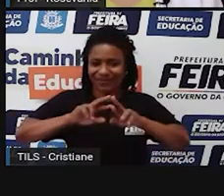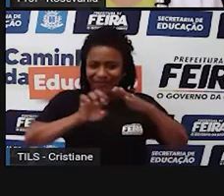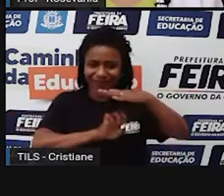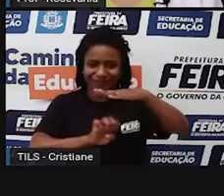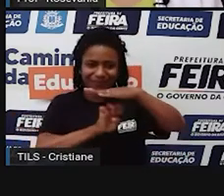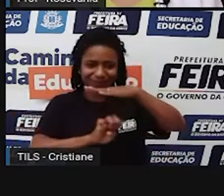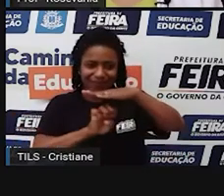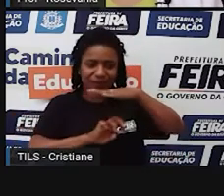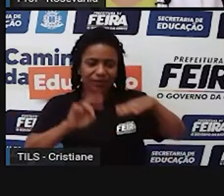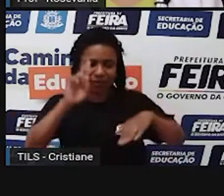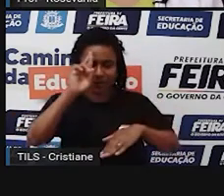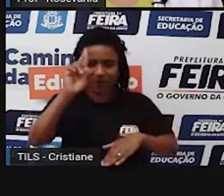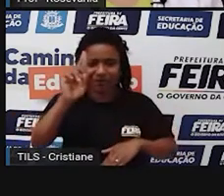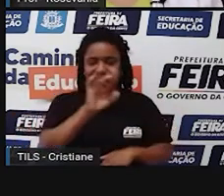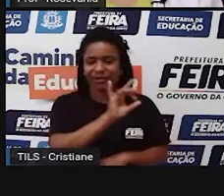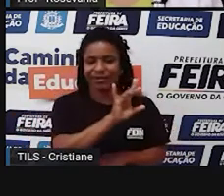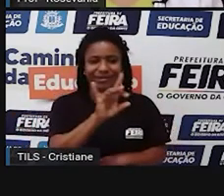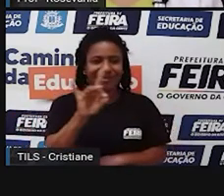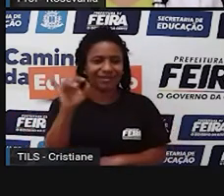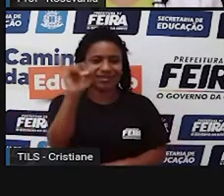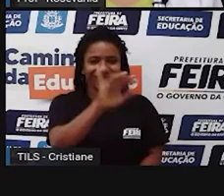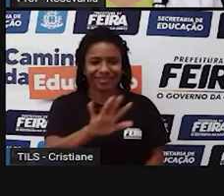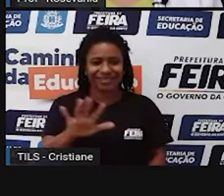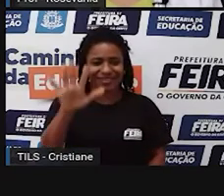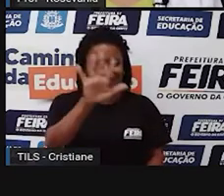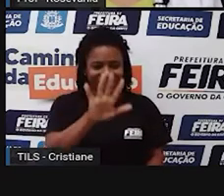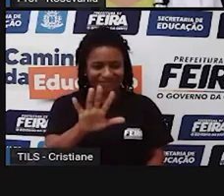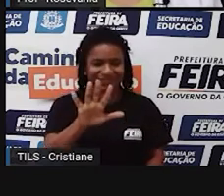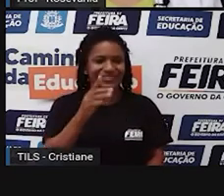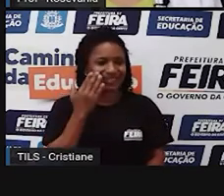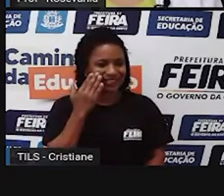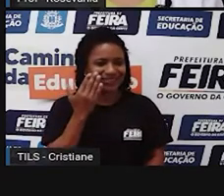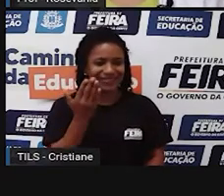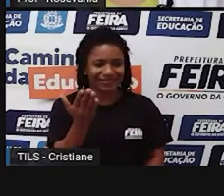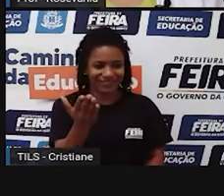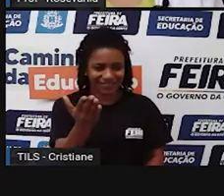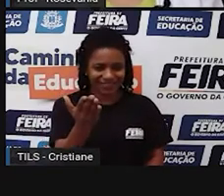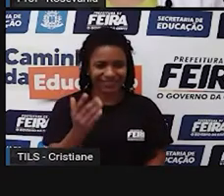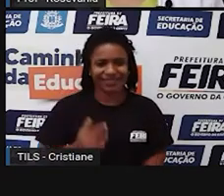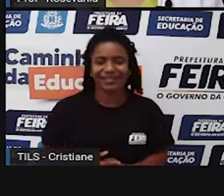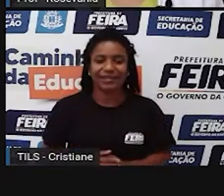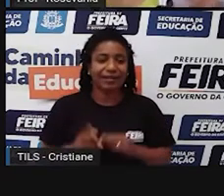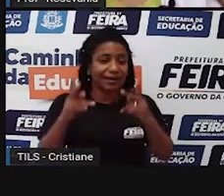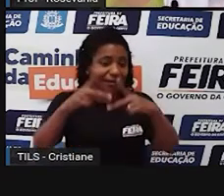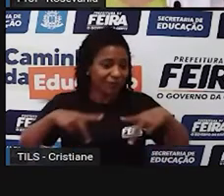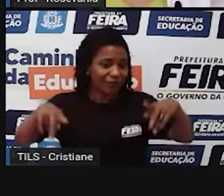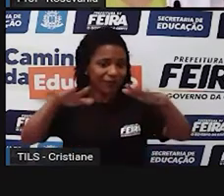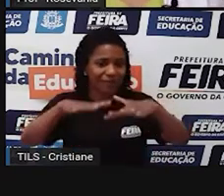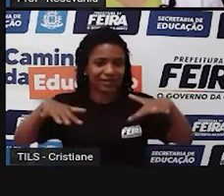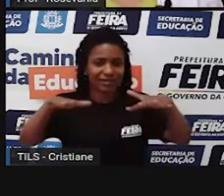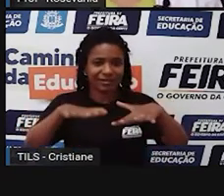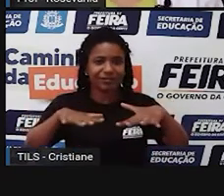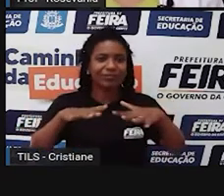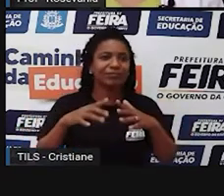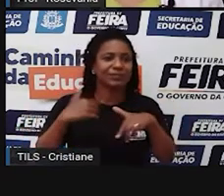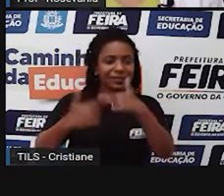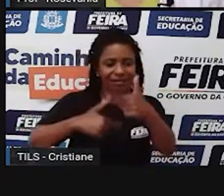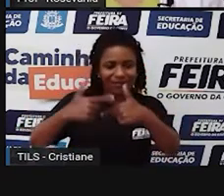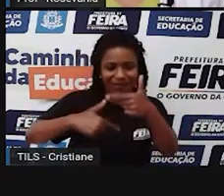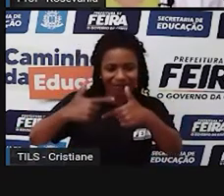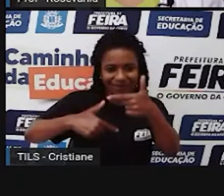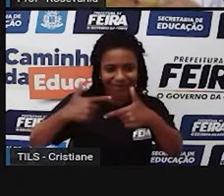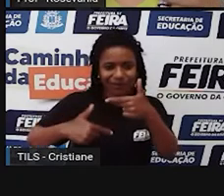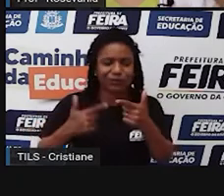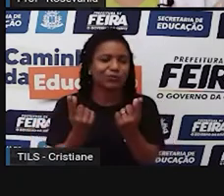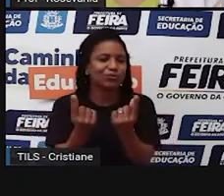encontrar representado aí nesses profissionais. Então, essa população economicamente ativa,